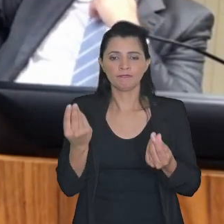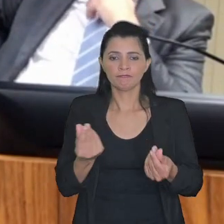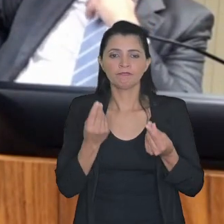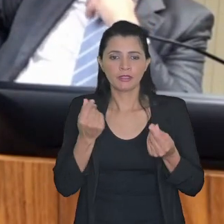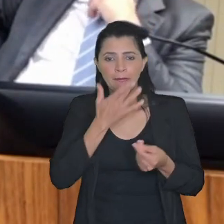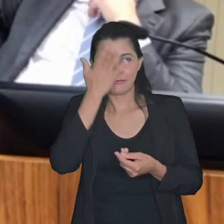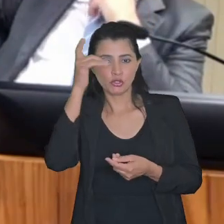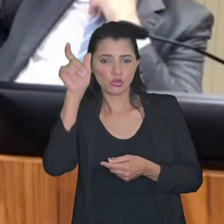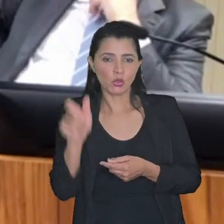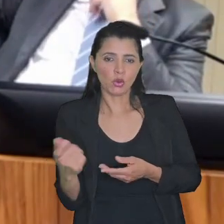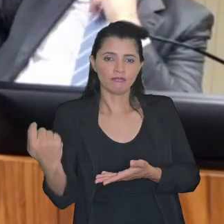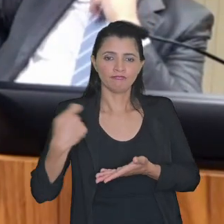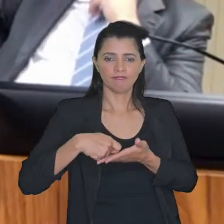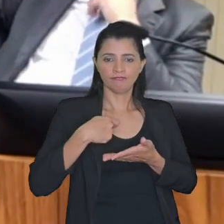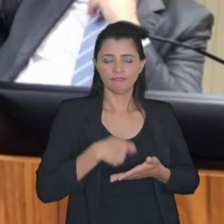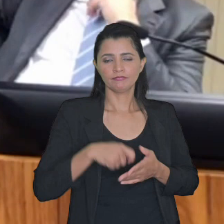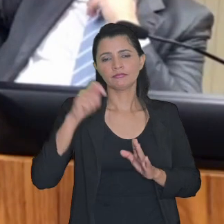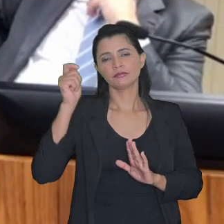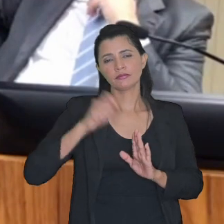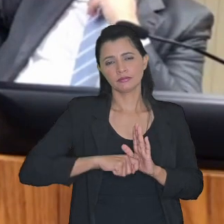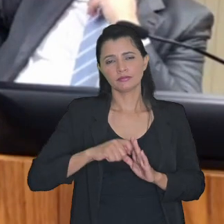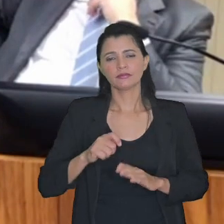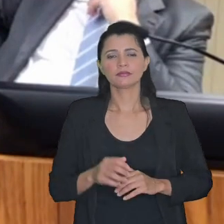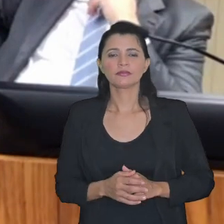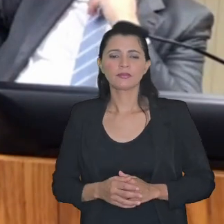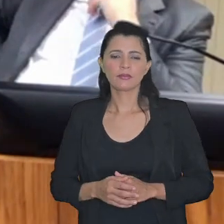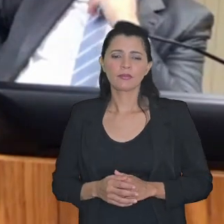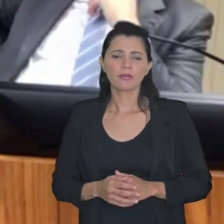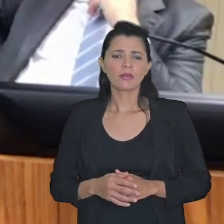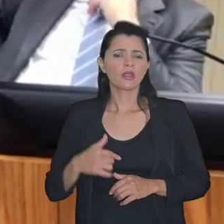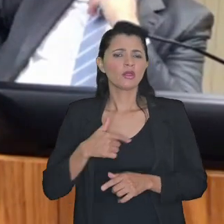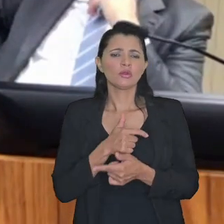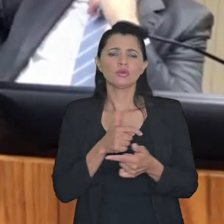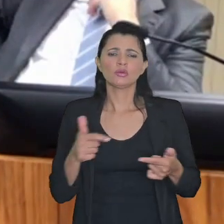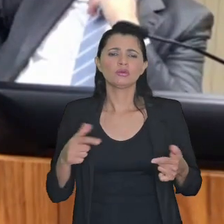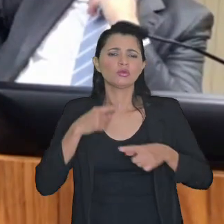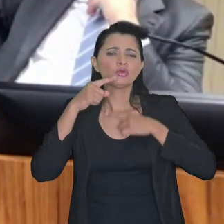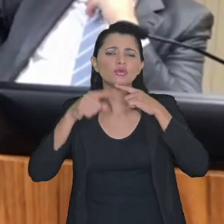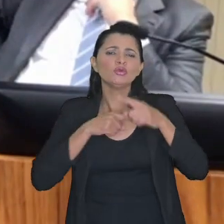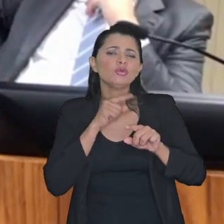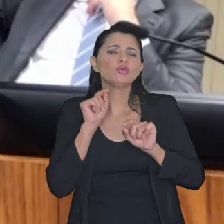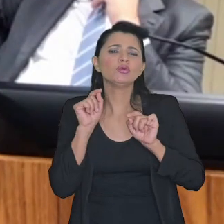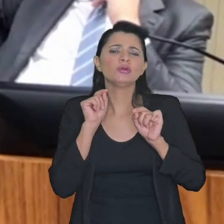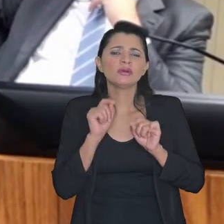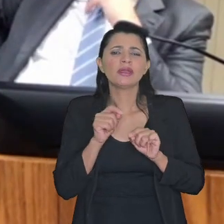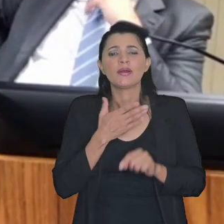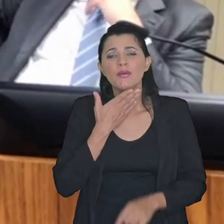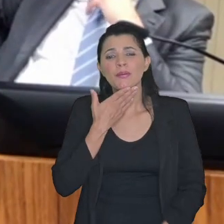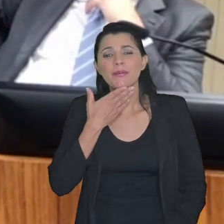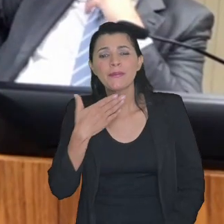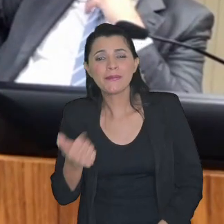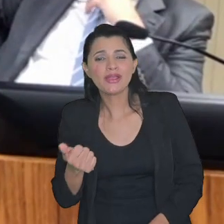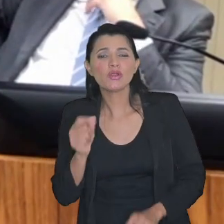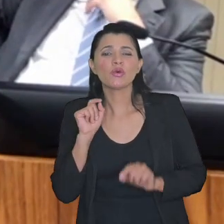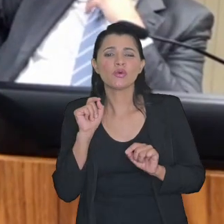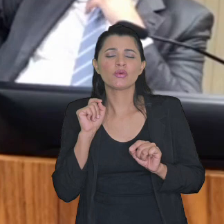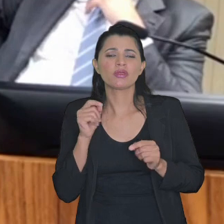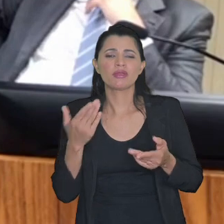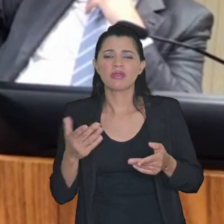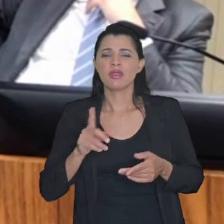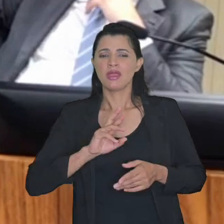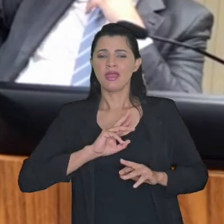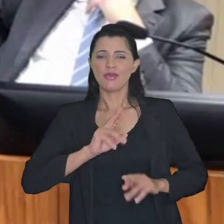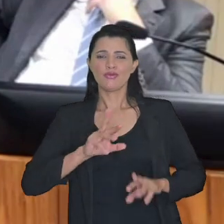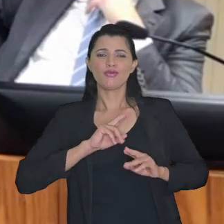contribuintes não tenho a menor dúvida de que o melhor dos mundos